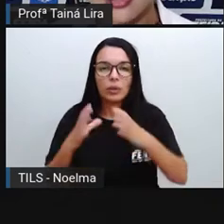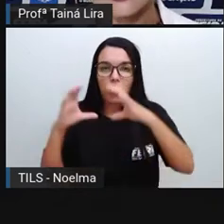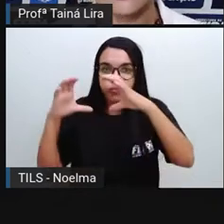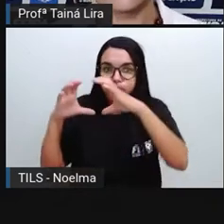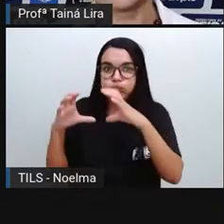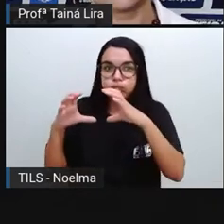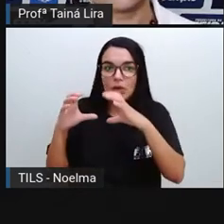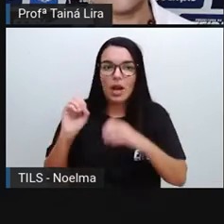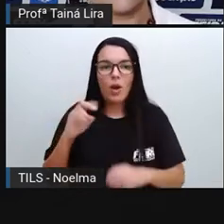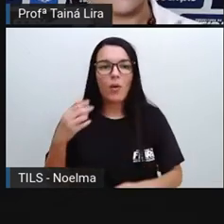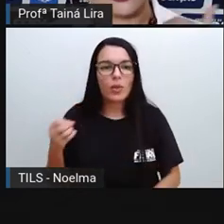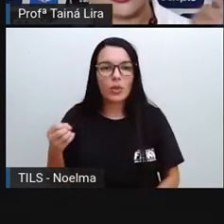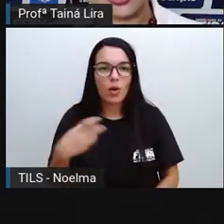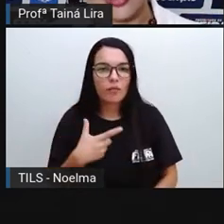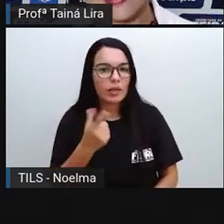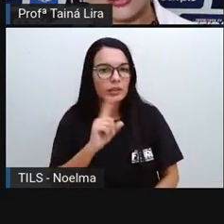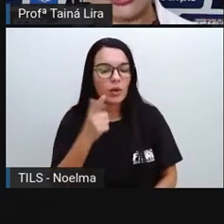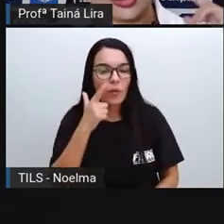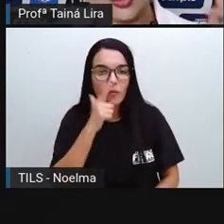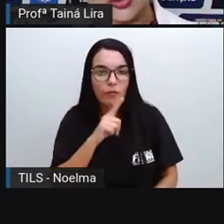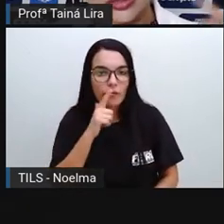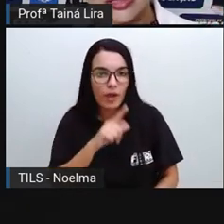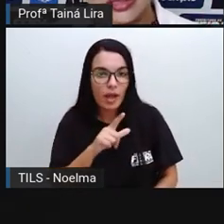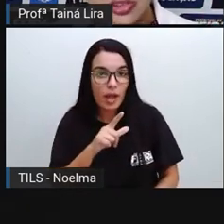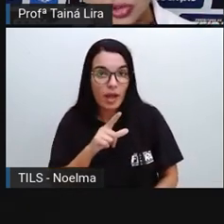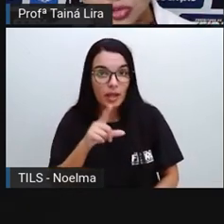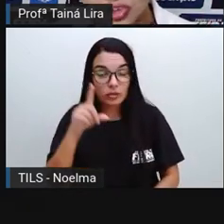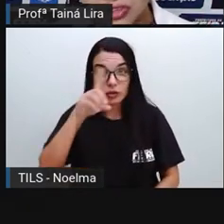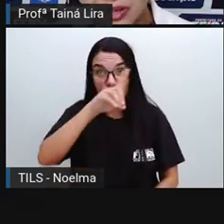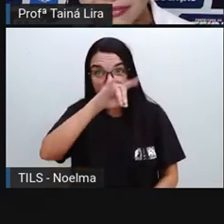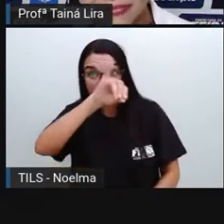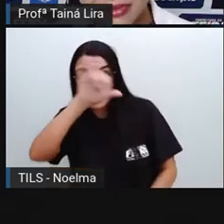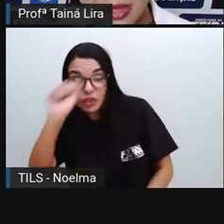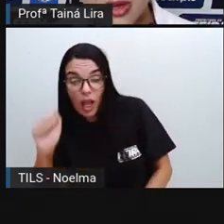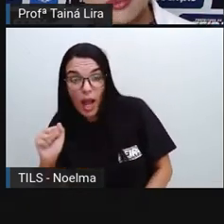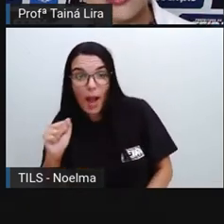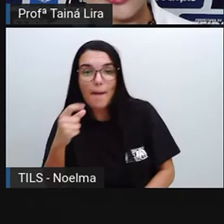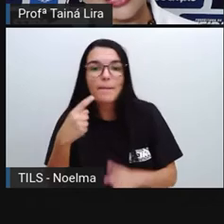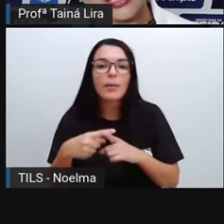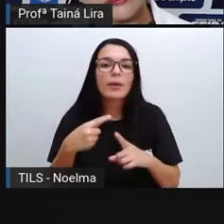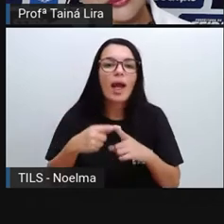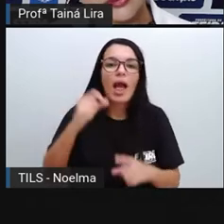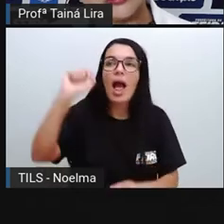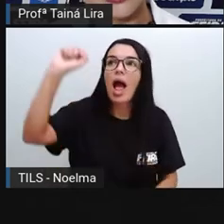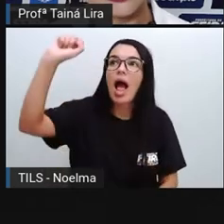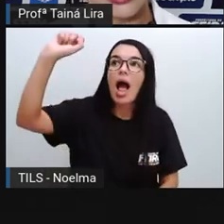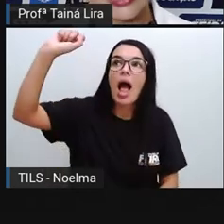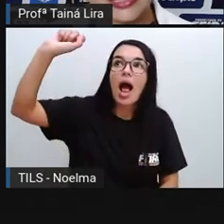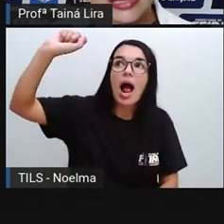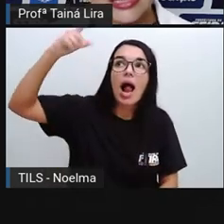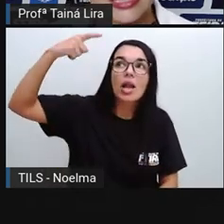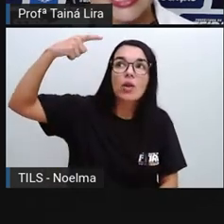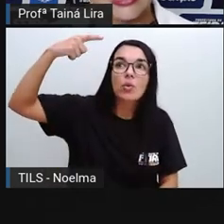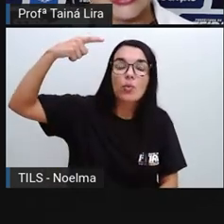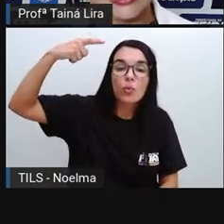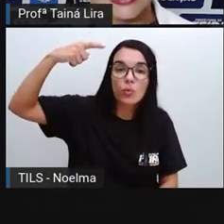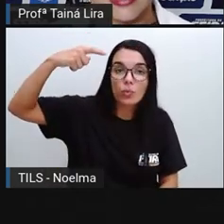nova, a gente não consegue enxergar a Lua durante o dia. Por quê, Pro? Porque